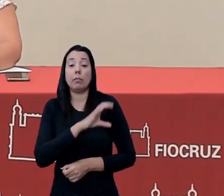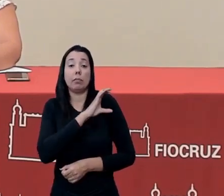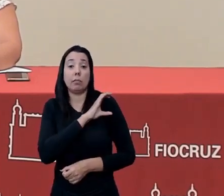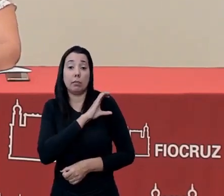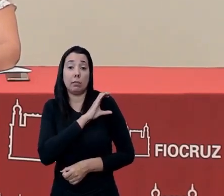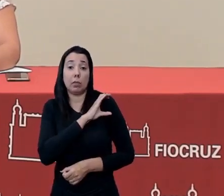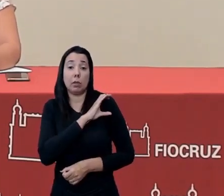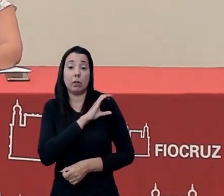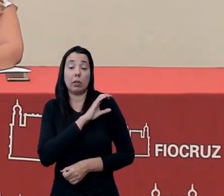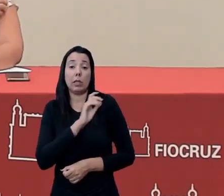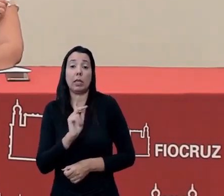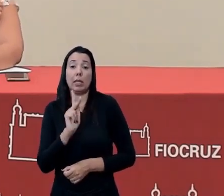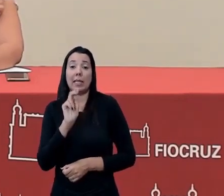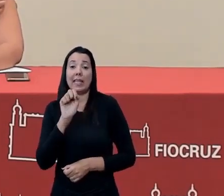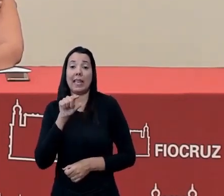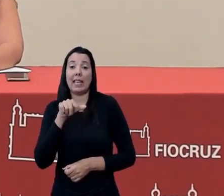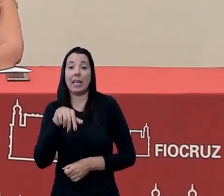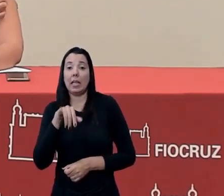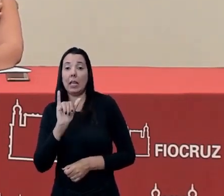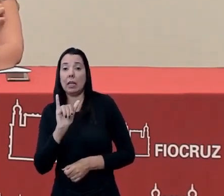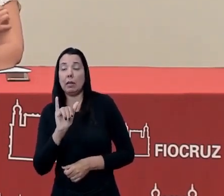coordenadora Kelly Kazaski.